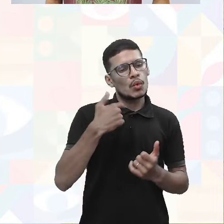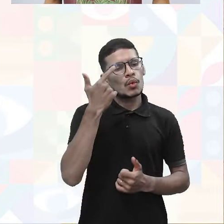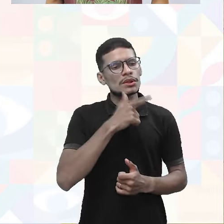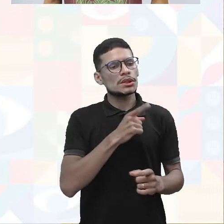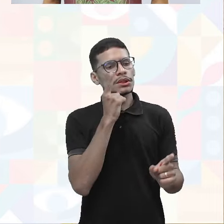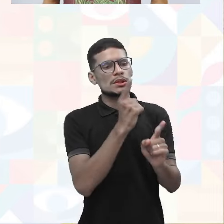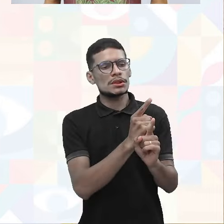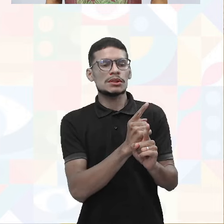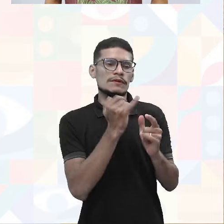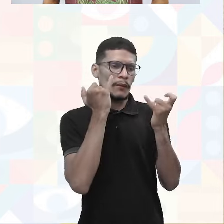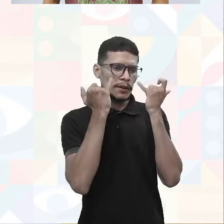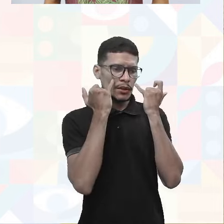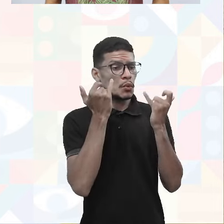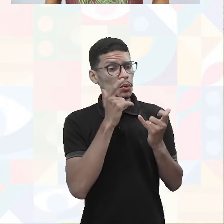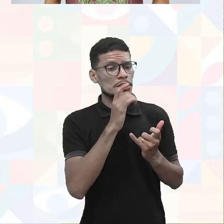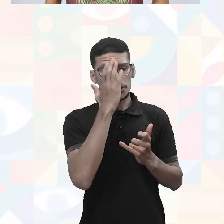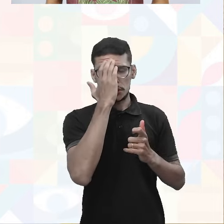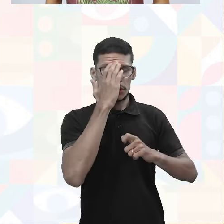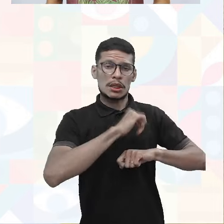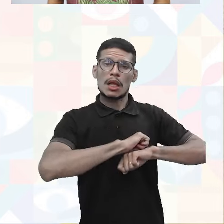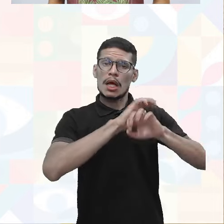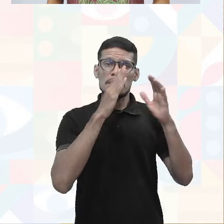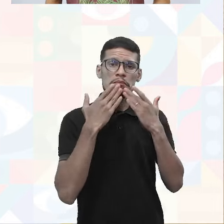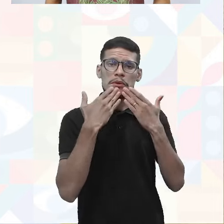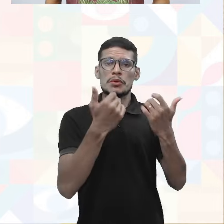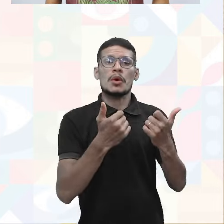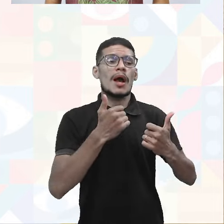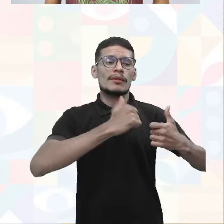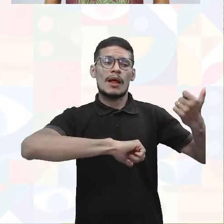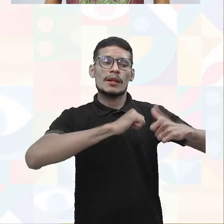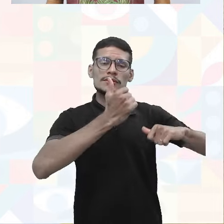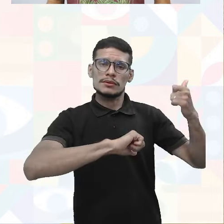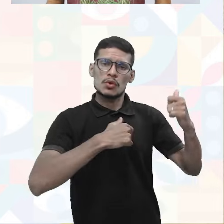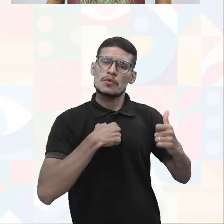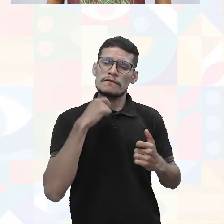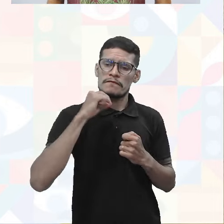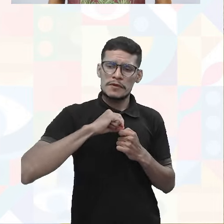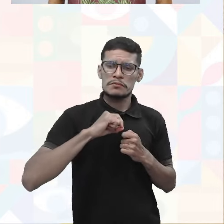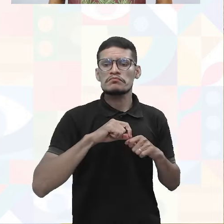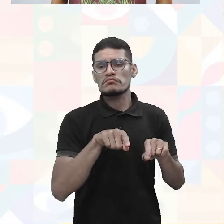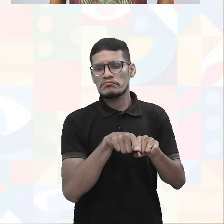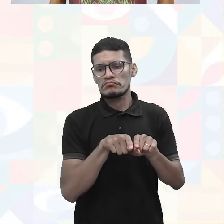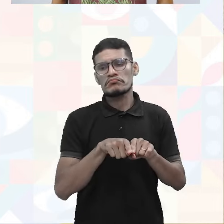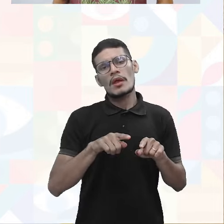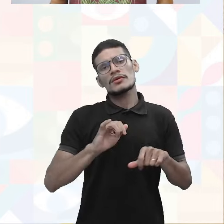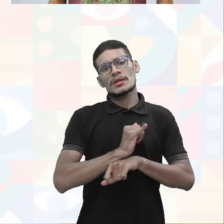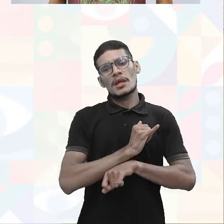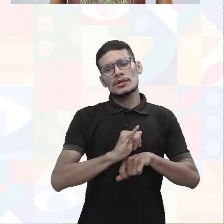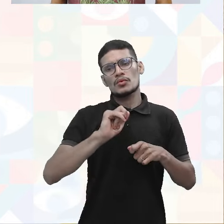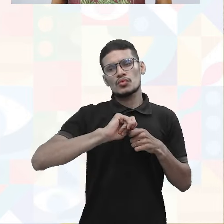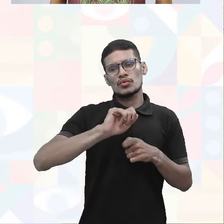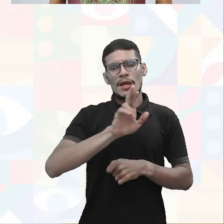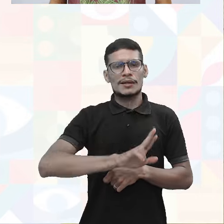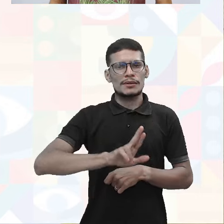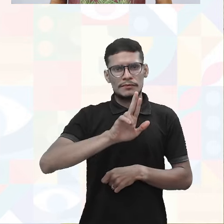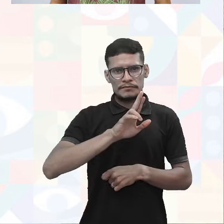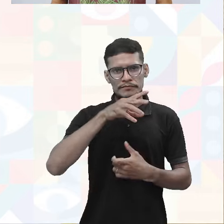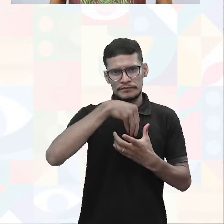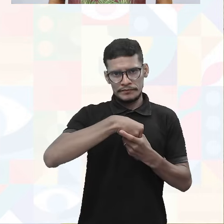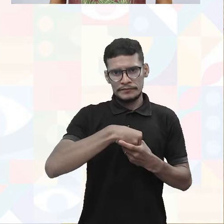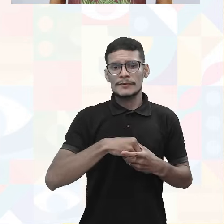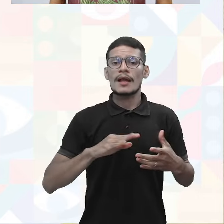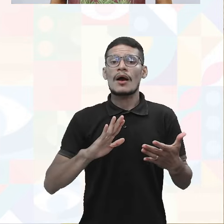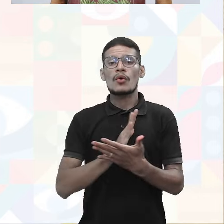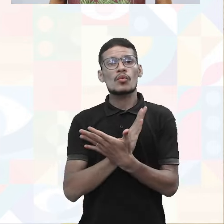buscar de informação para poder compreender melhor essa análise que foi feita e a técnica que foi utilizada nele. E agora a vai ver um pouquinho das